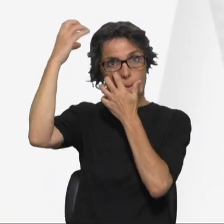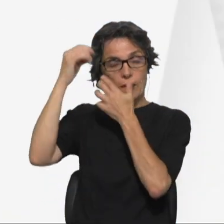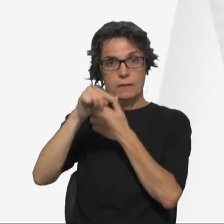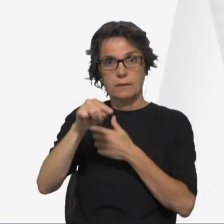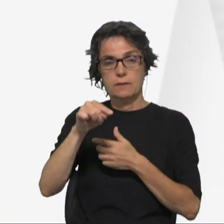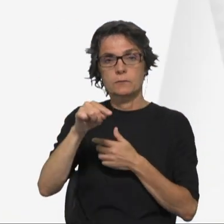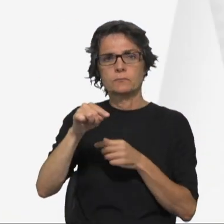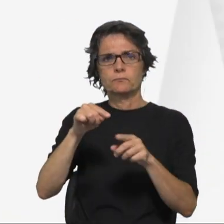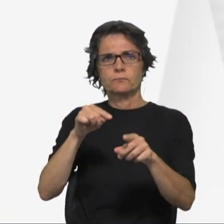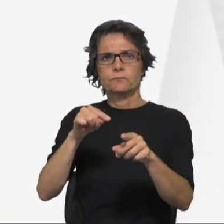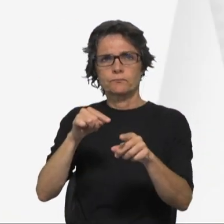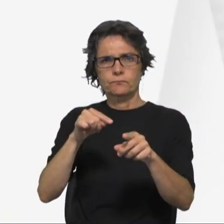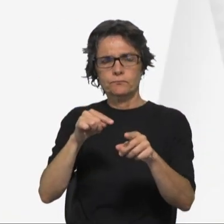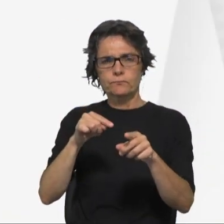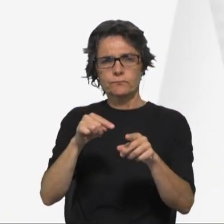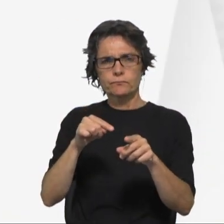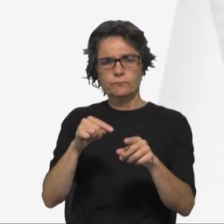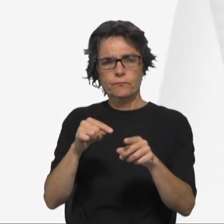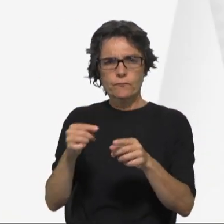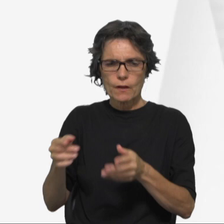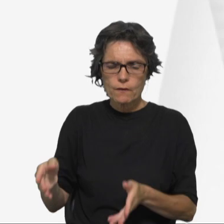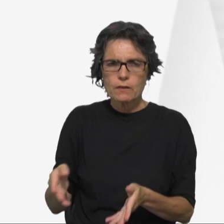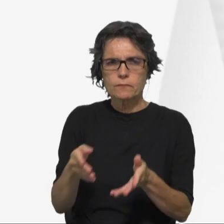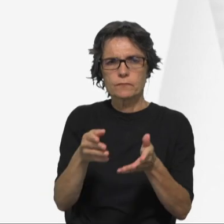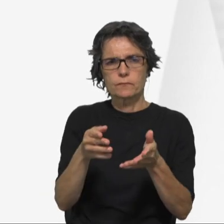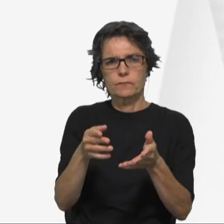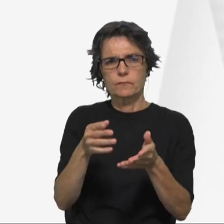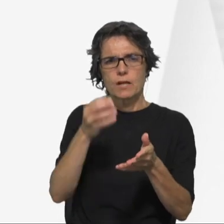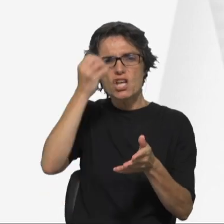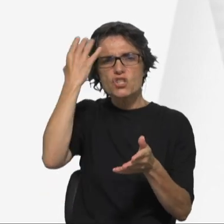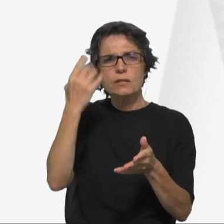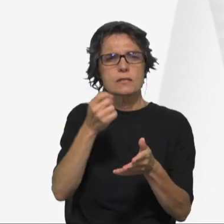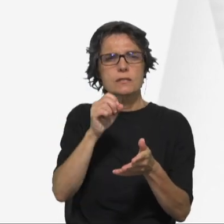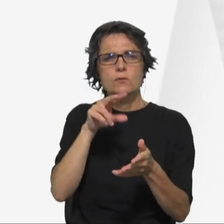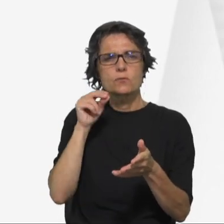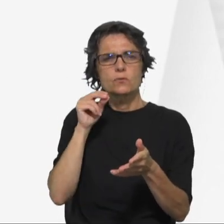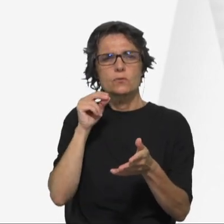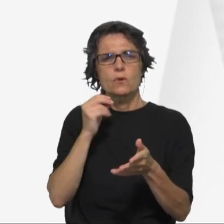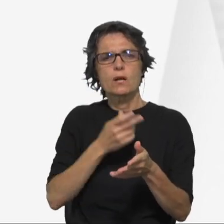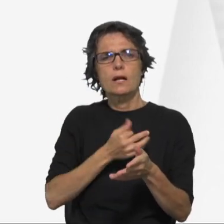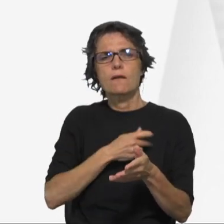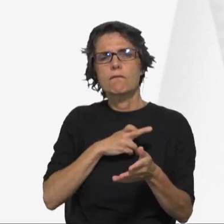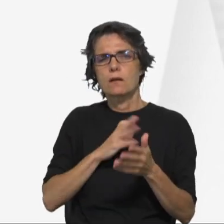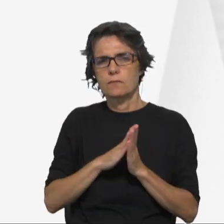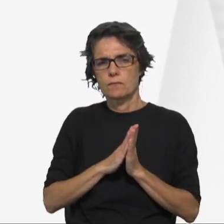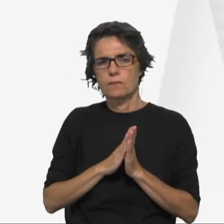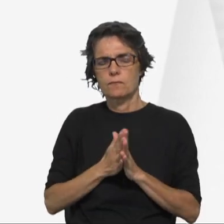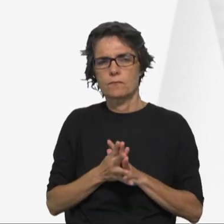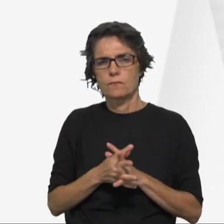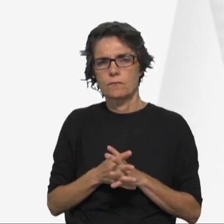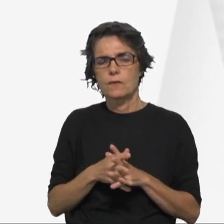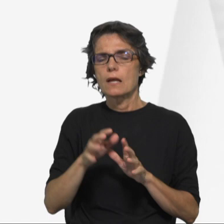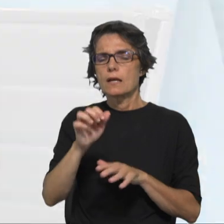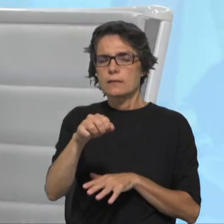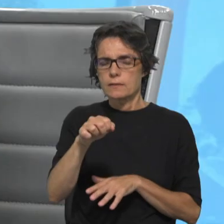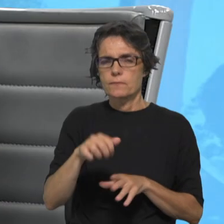regressarem às origens da sua fé. Um Deus que não se manifesta apenas em manifestações espetaculares. Mas, de uma forma muito, eu